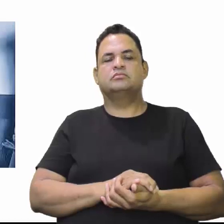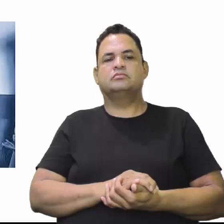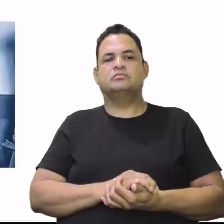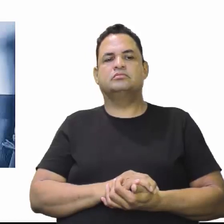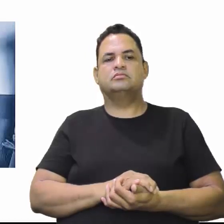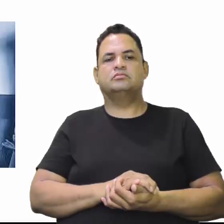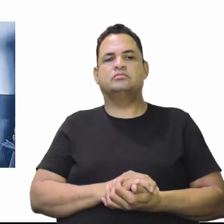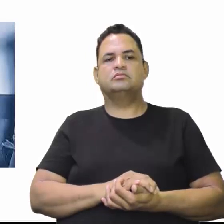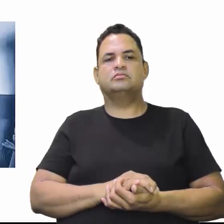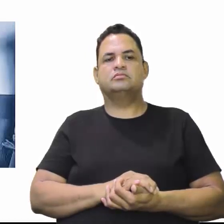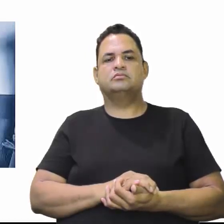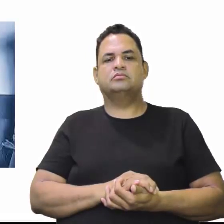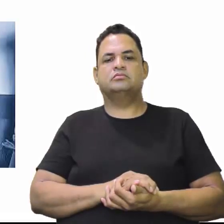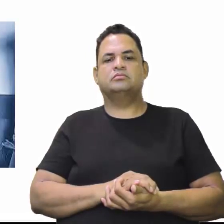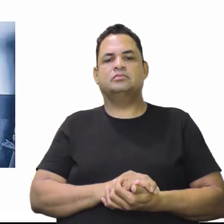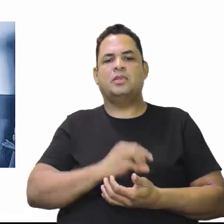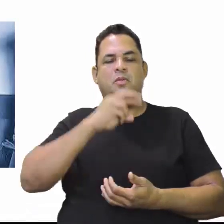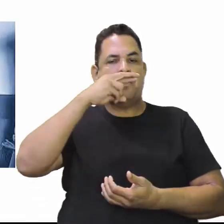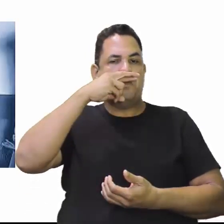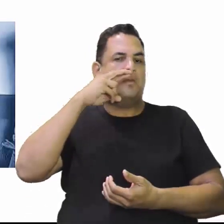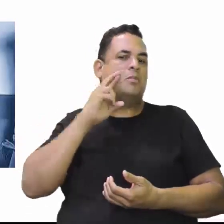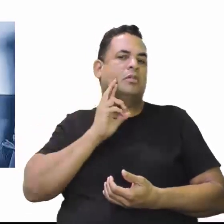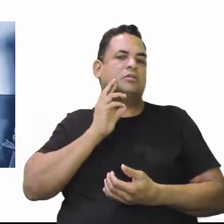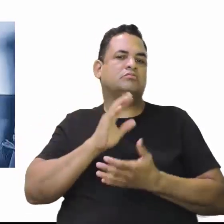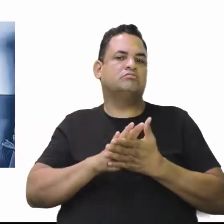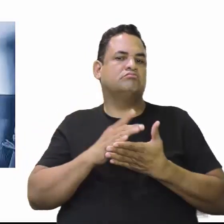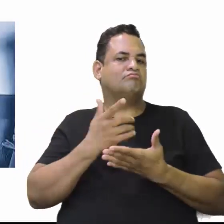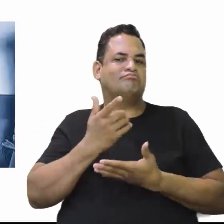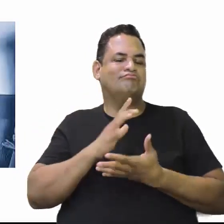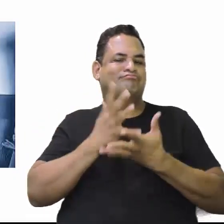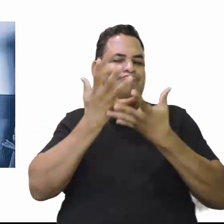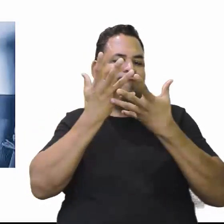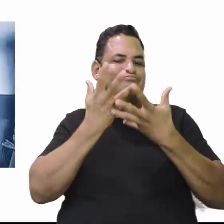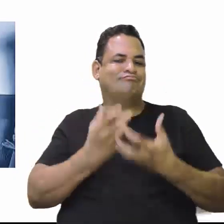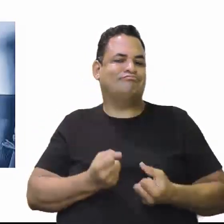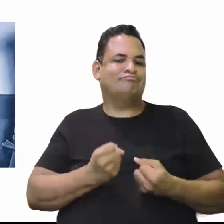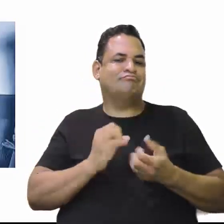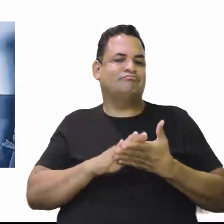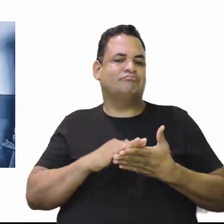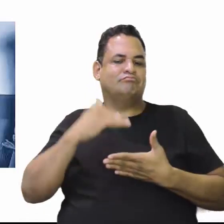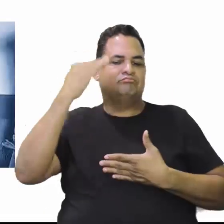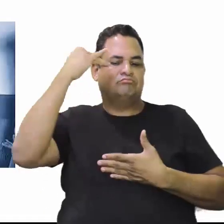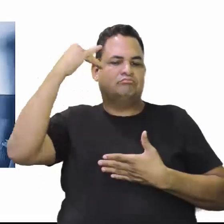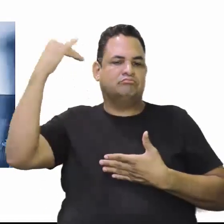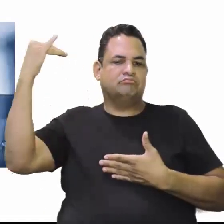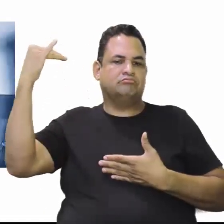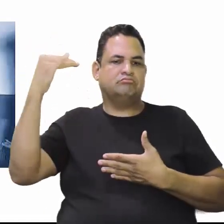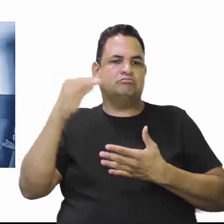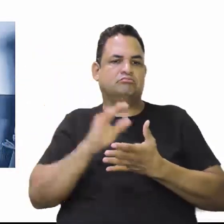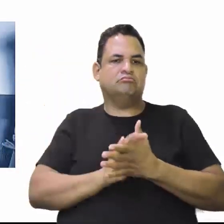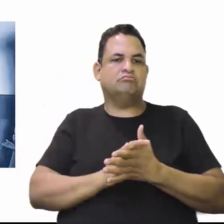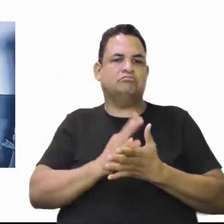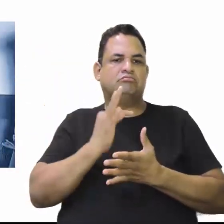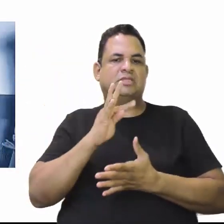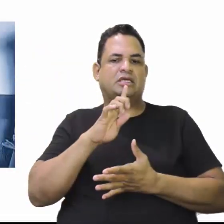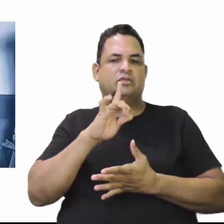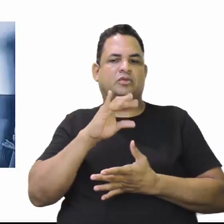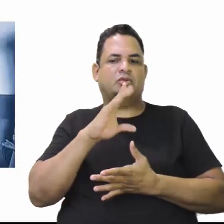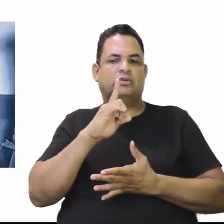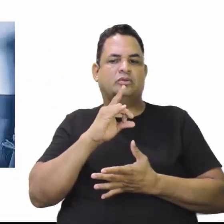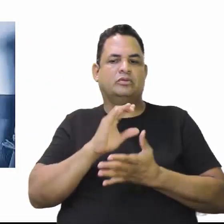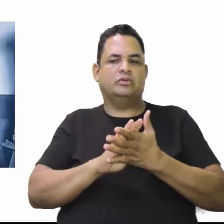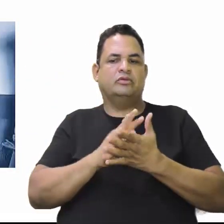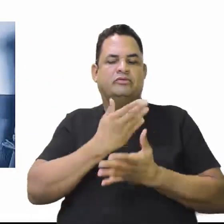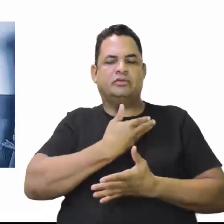Até então, o Marechal Rondon, ele não tinha aceito a homenagem de o nome ser território federal de Rondônia.